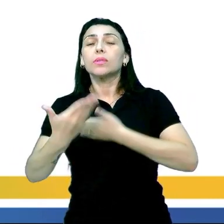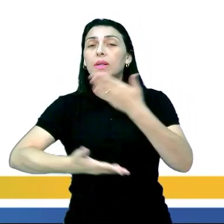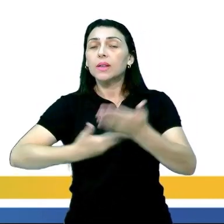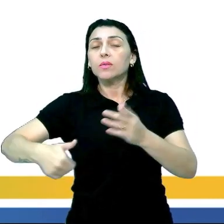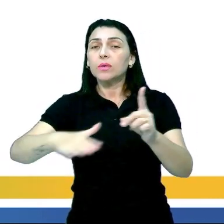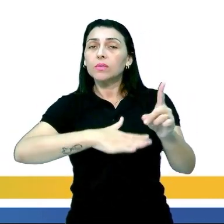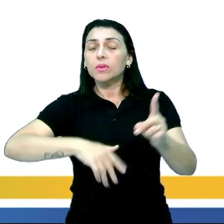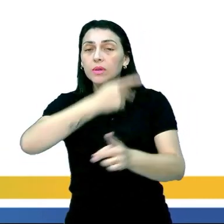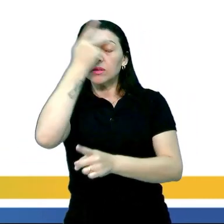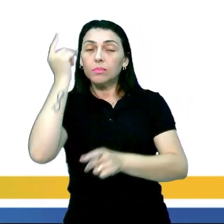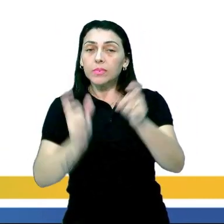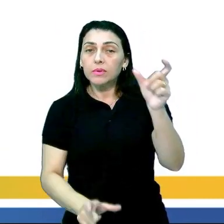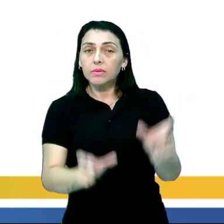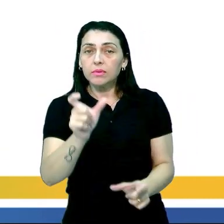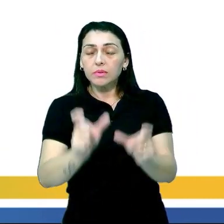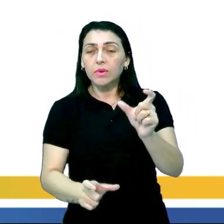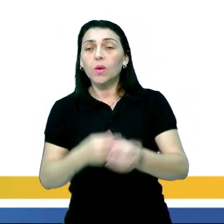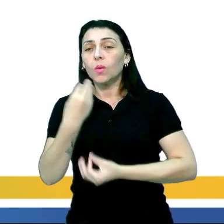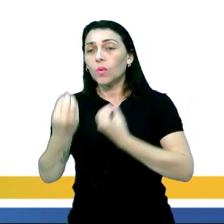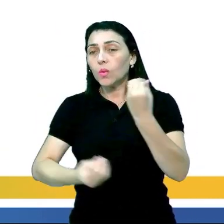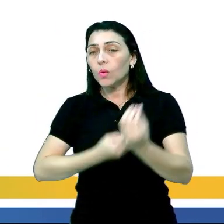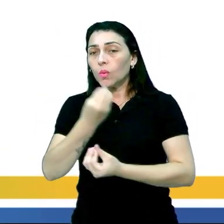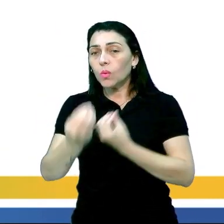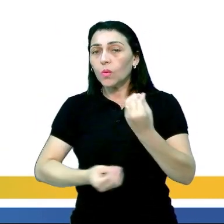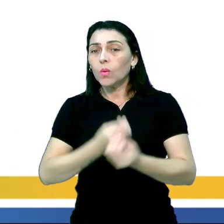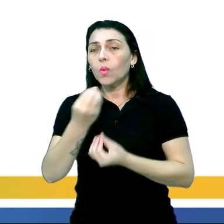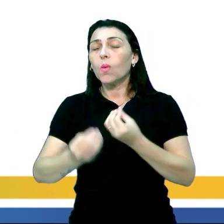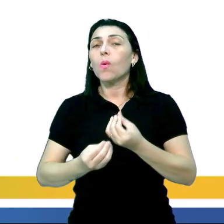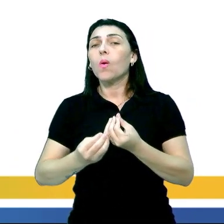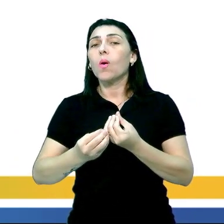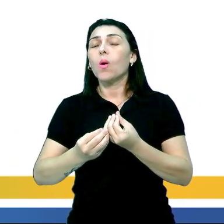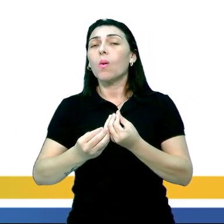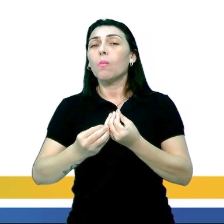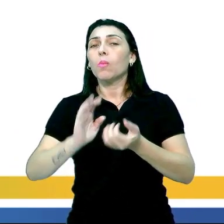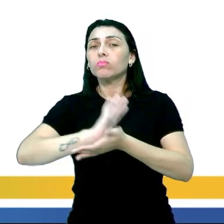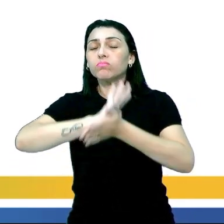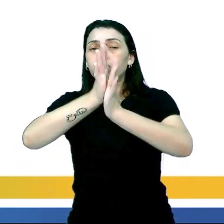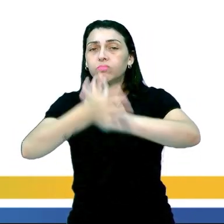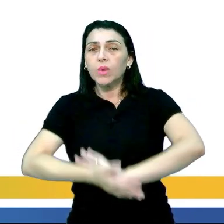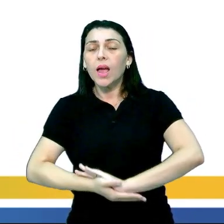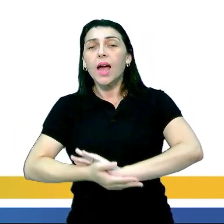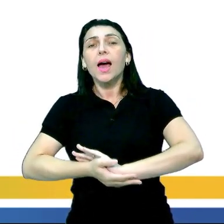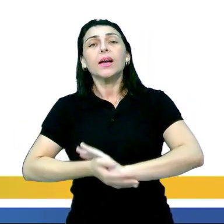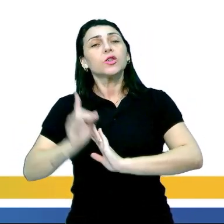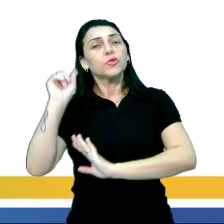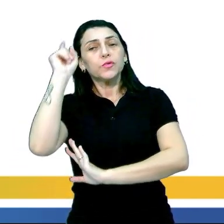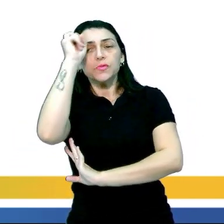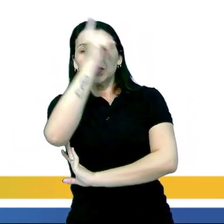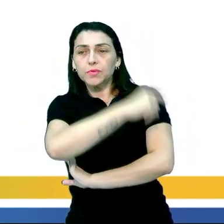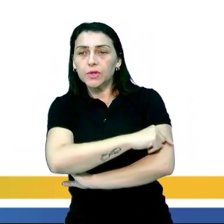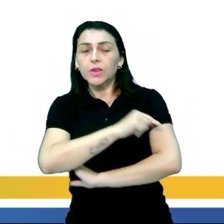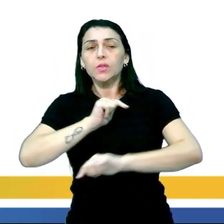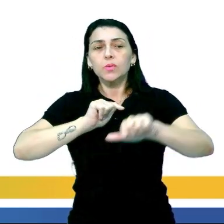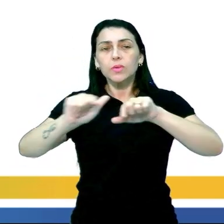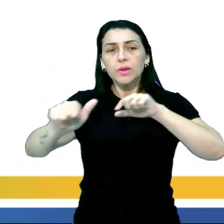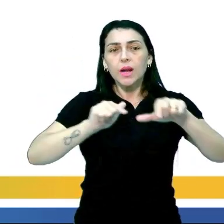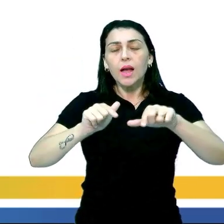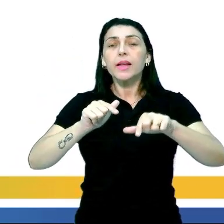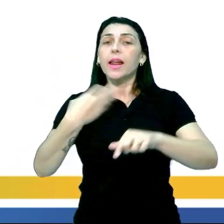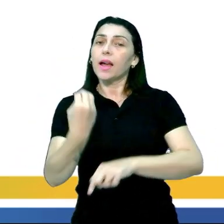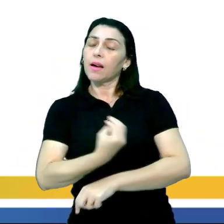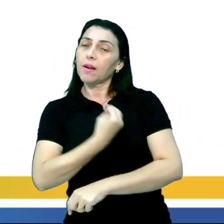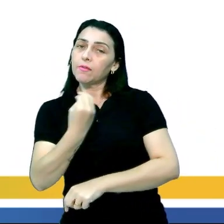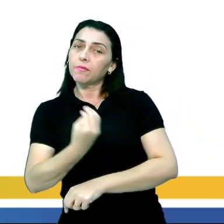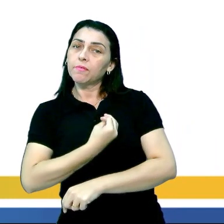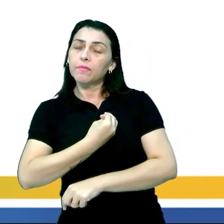sociais e pessoais? Como derrubar, mais uma vez, as barreiras entre o trabalho e